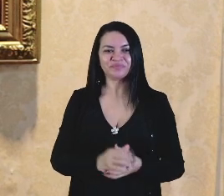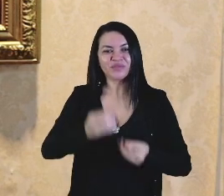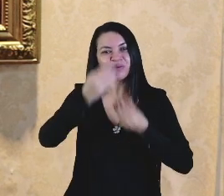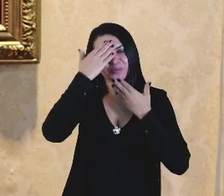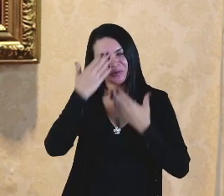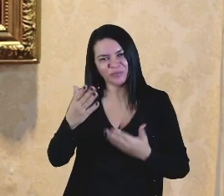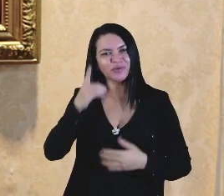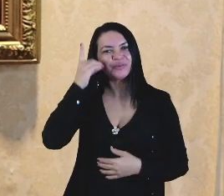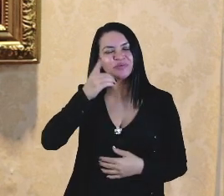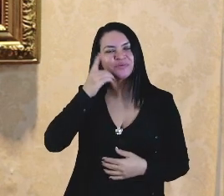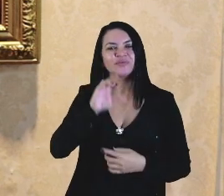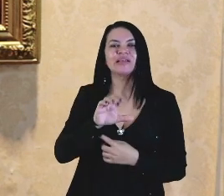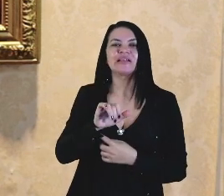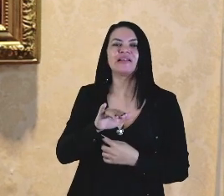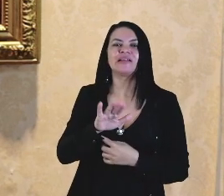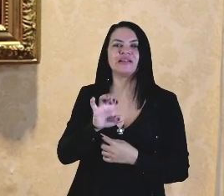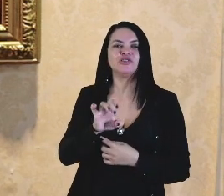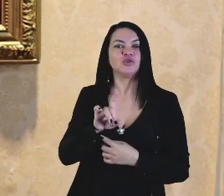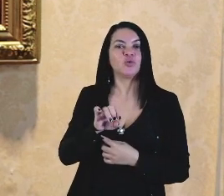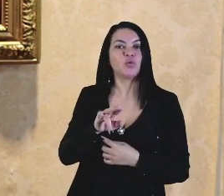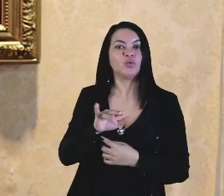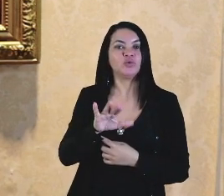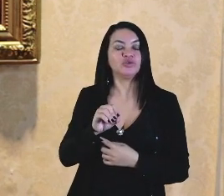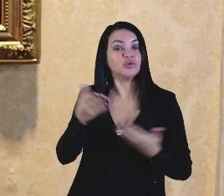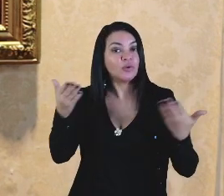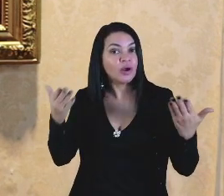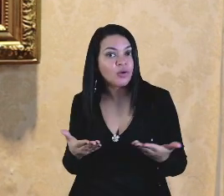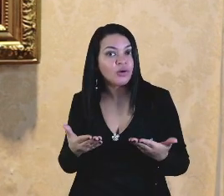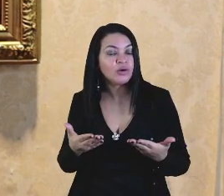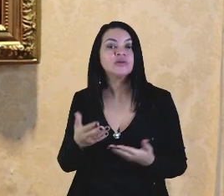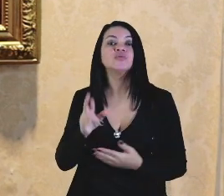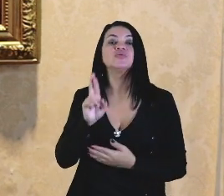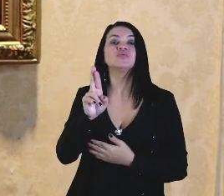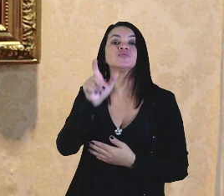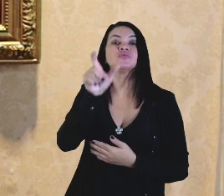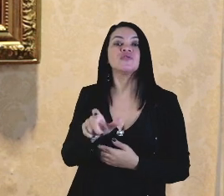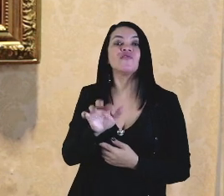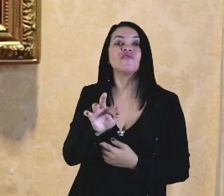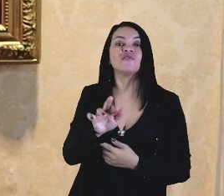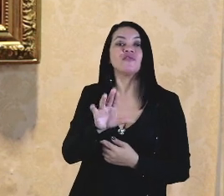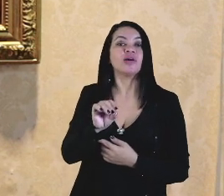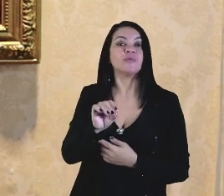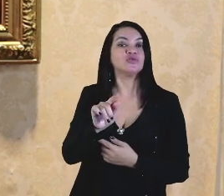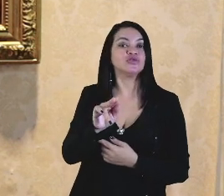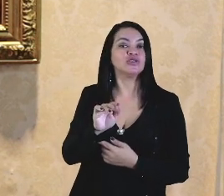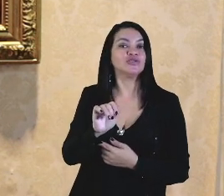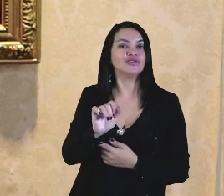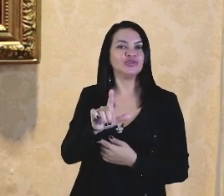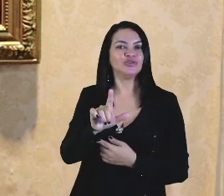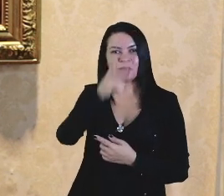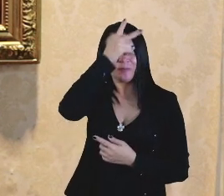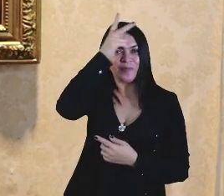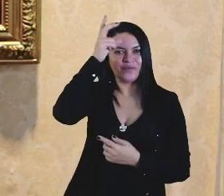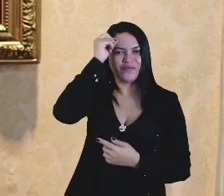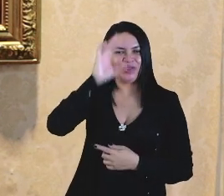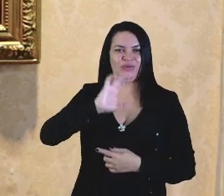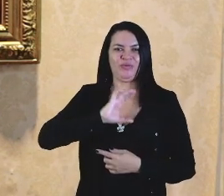Muito obrigada, deputada Cleide Coutinho. Agora ouviremos o senhor Fábio Gentil, prefeito de Caxias.